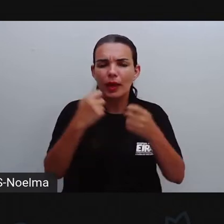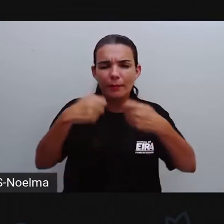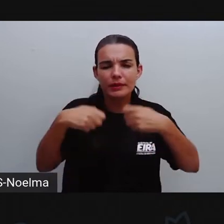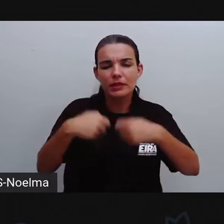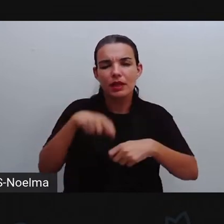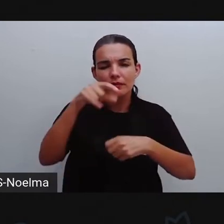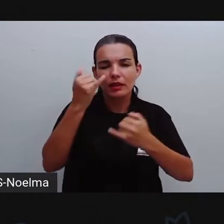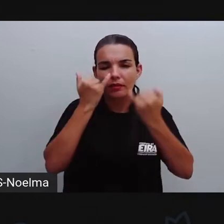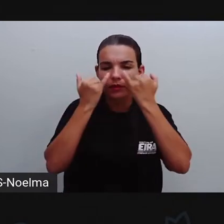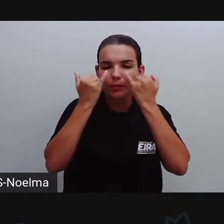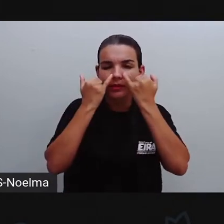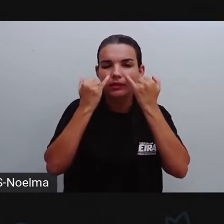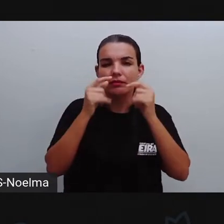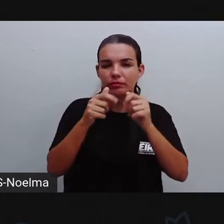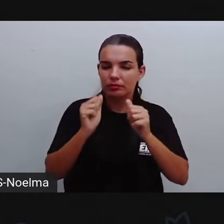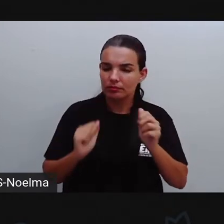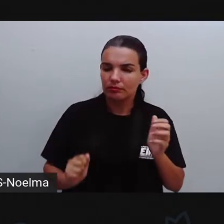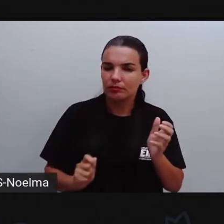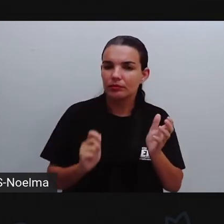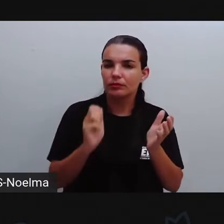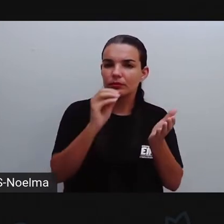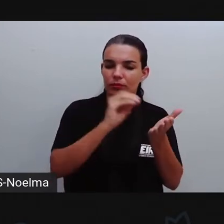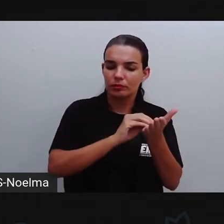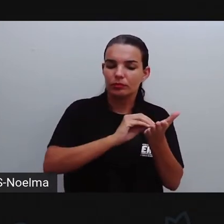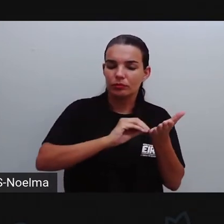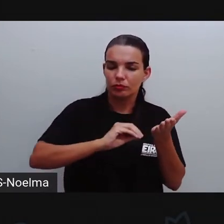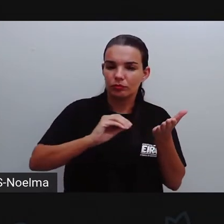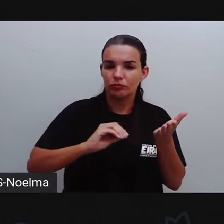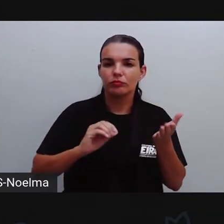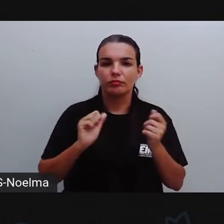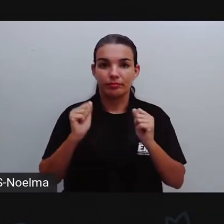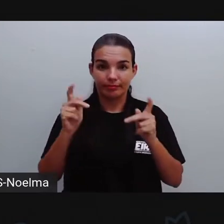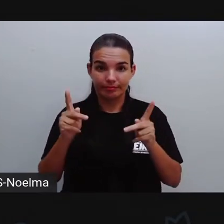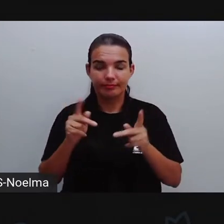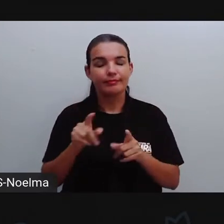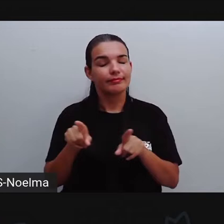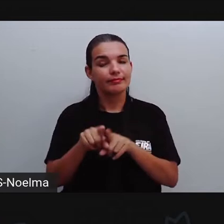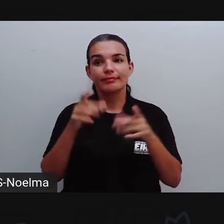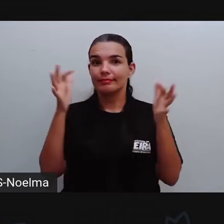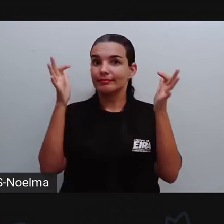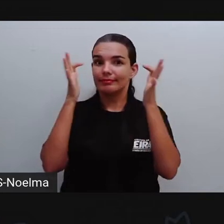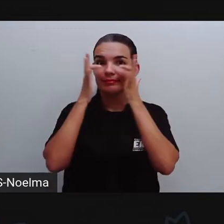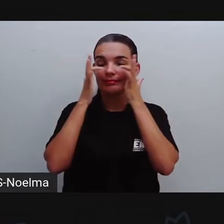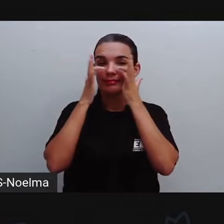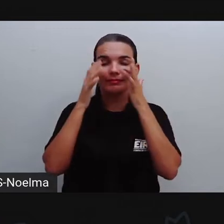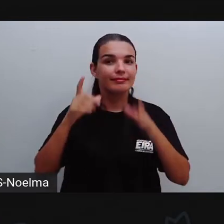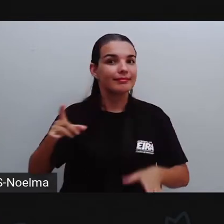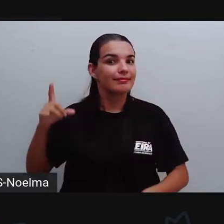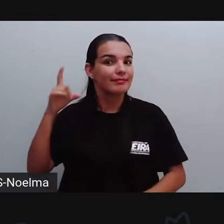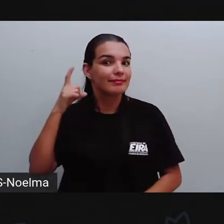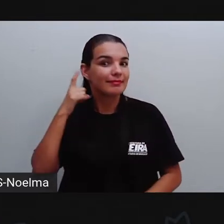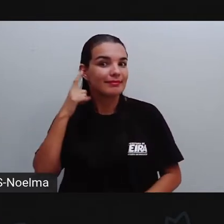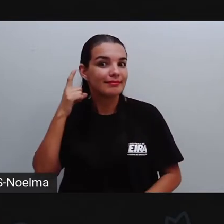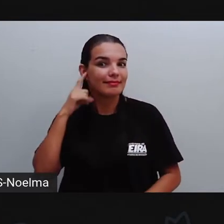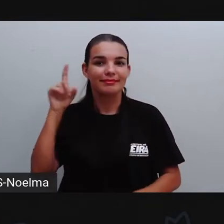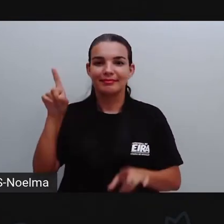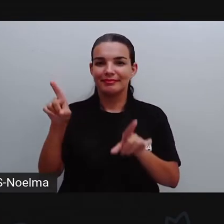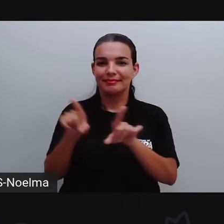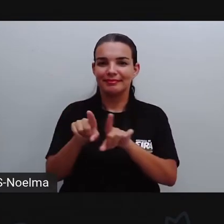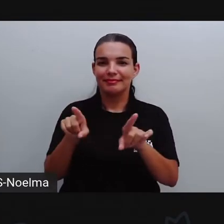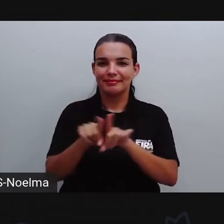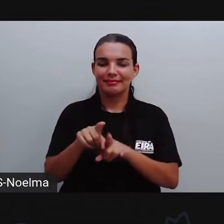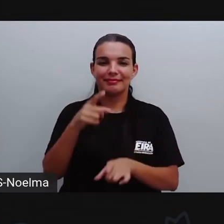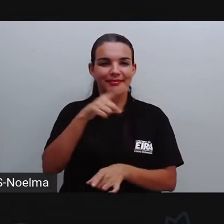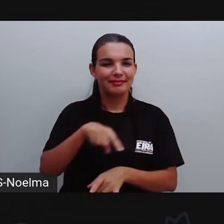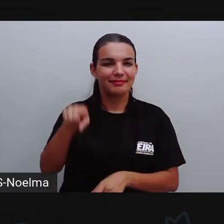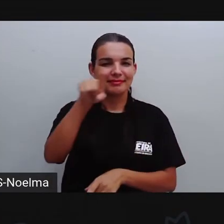informações que a pró pede para anotar também e com os olhos atentos, os ouvidos atentos para que